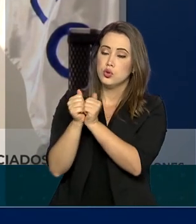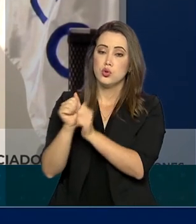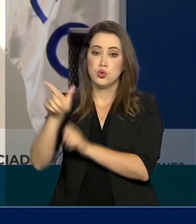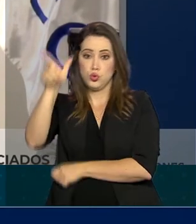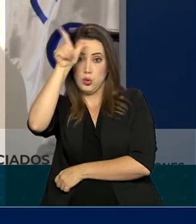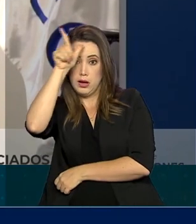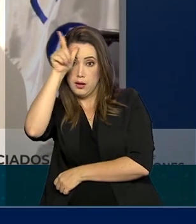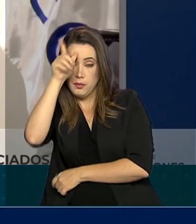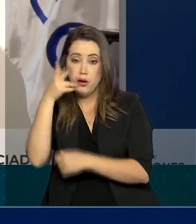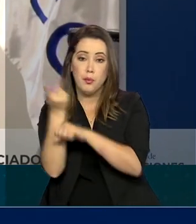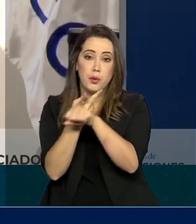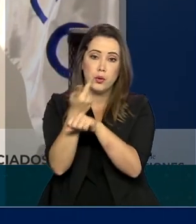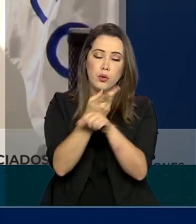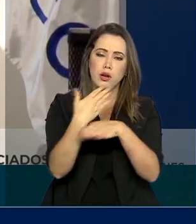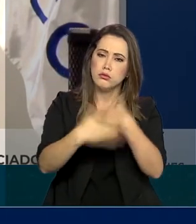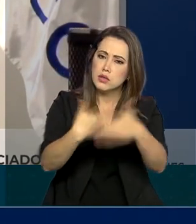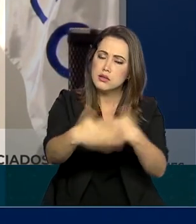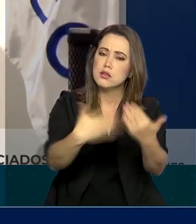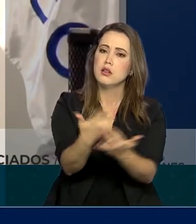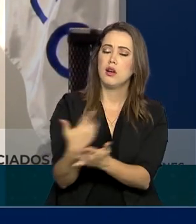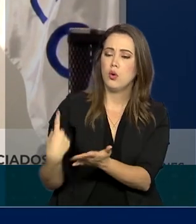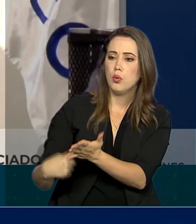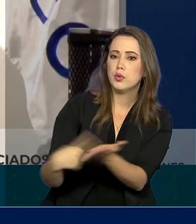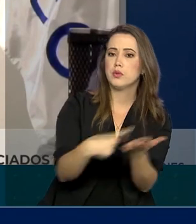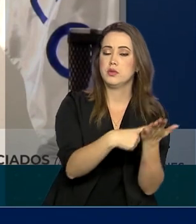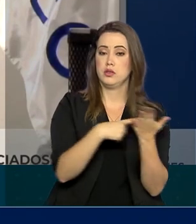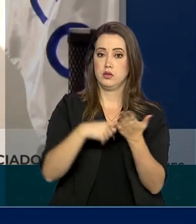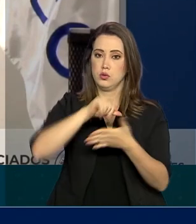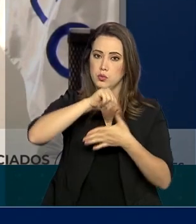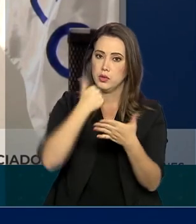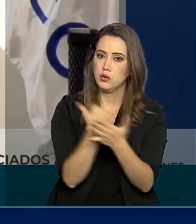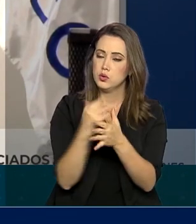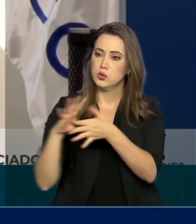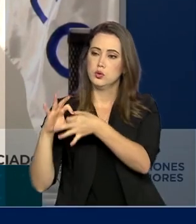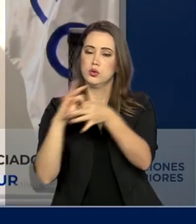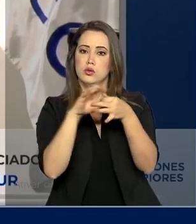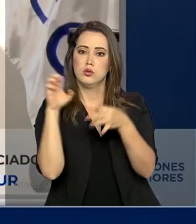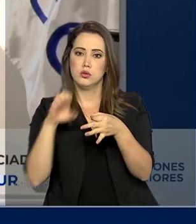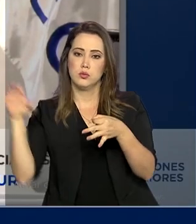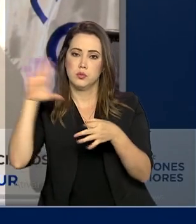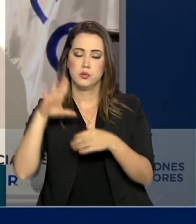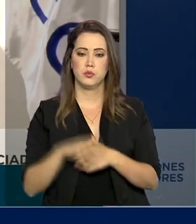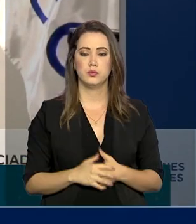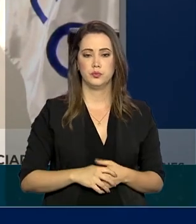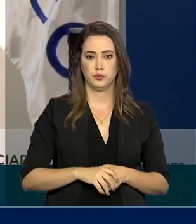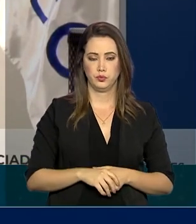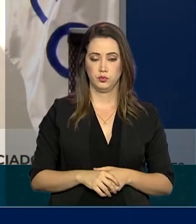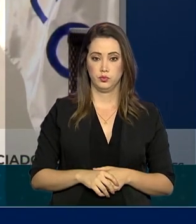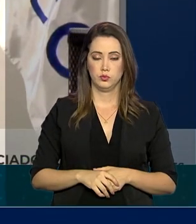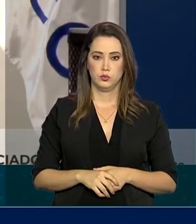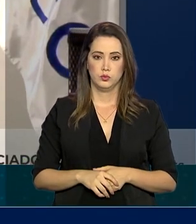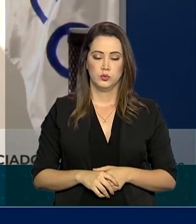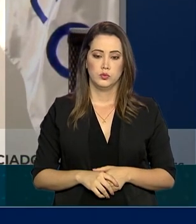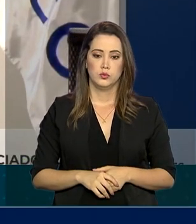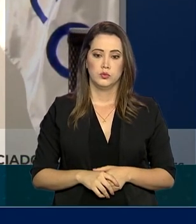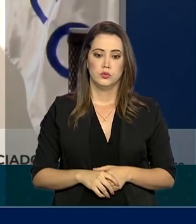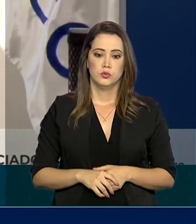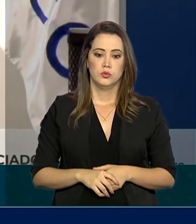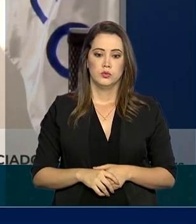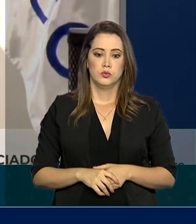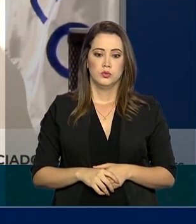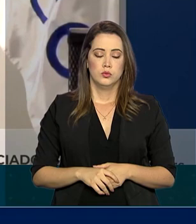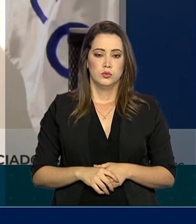acelerar a assinatura do acordo entre o Mercosul e a União Europeia. O Mercosul tem que aproveitar, tem o dever